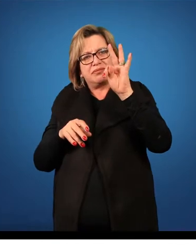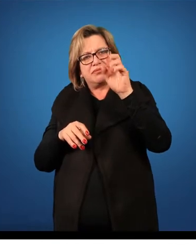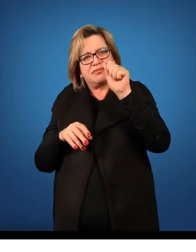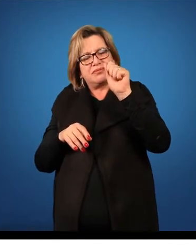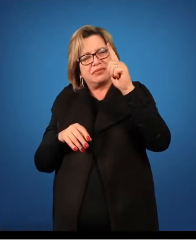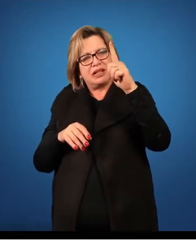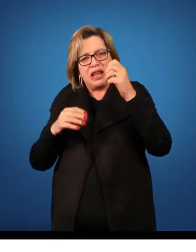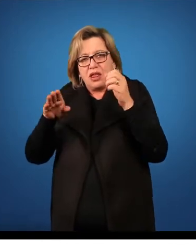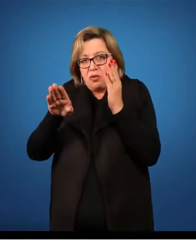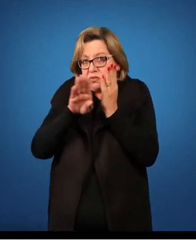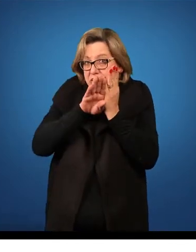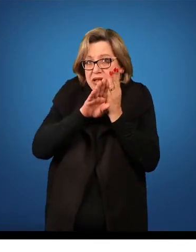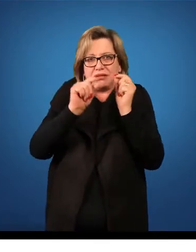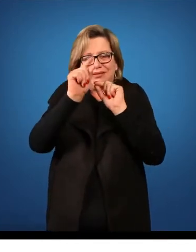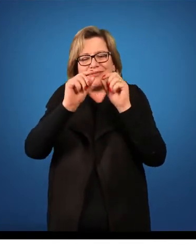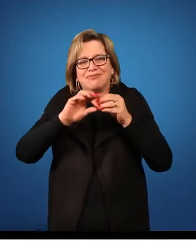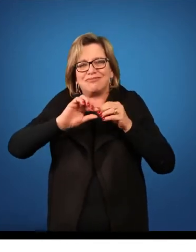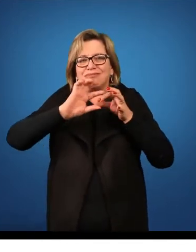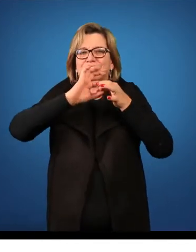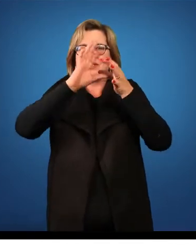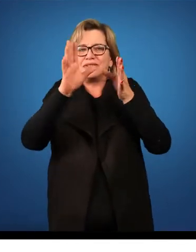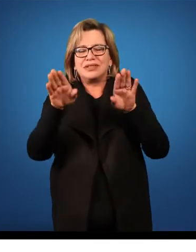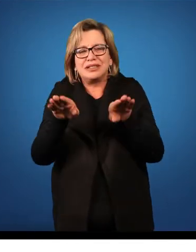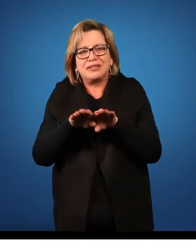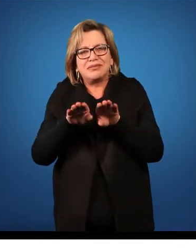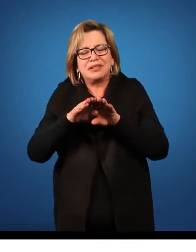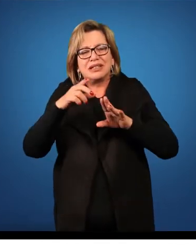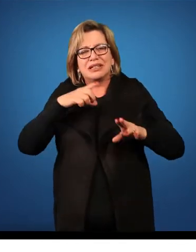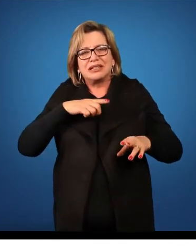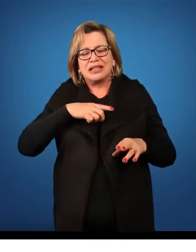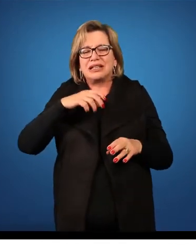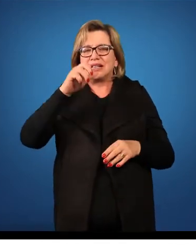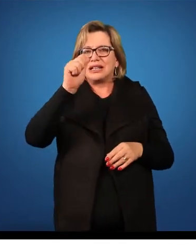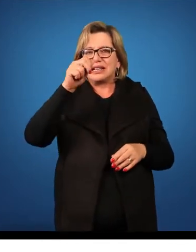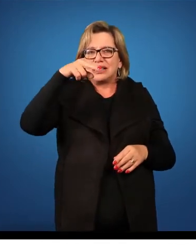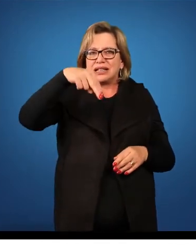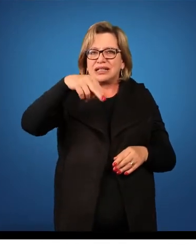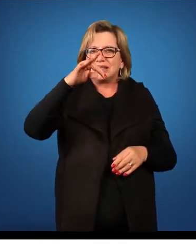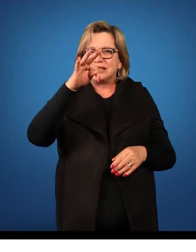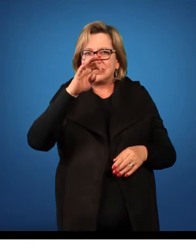característica dessa família são as anteras, que elas são falciformes.